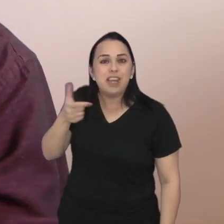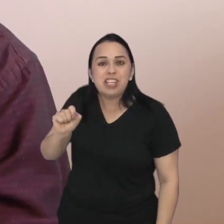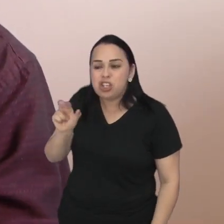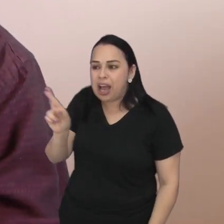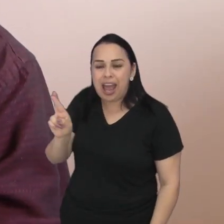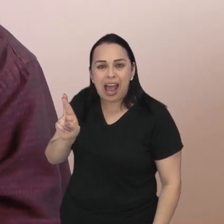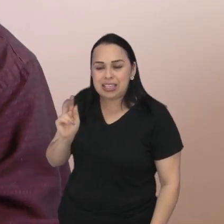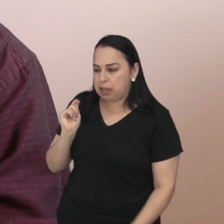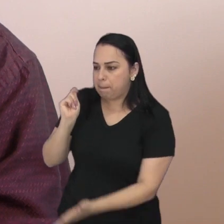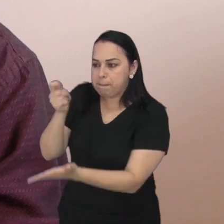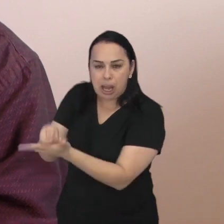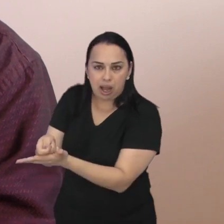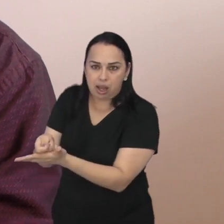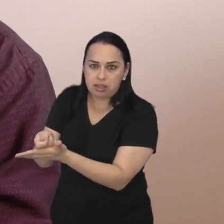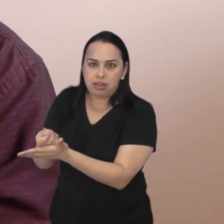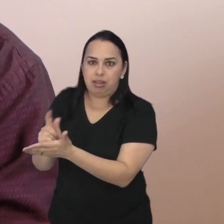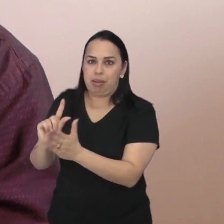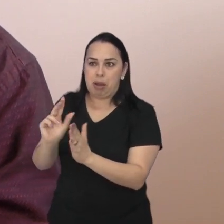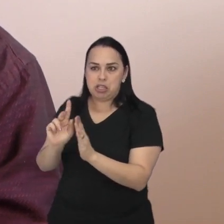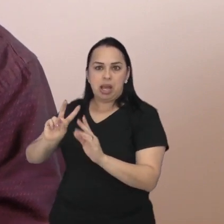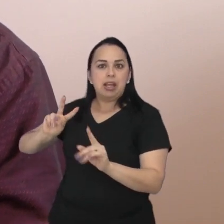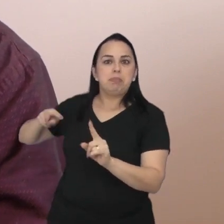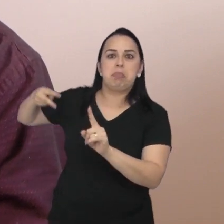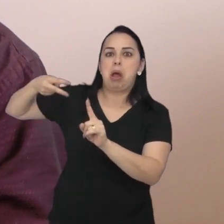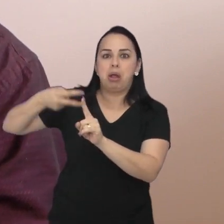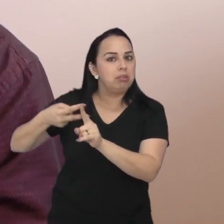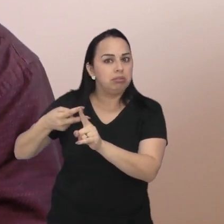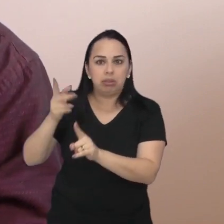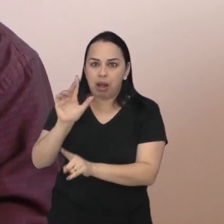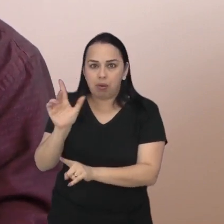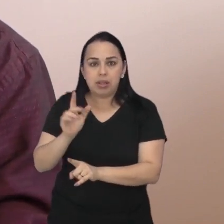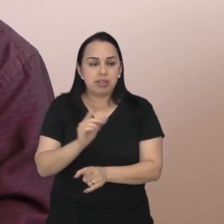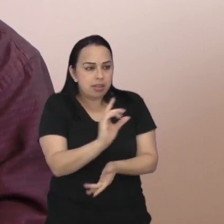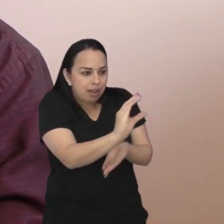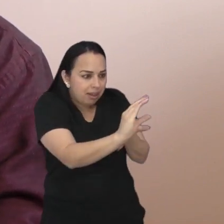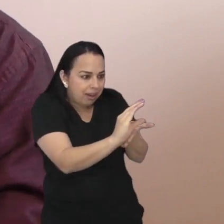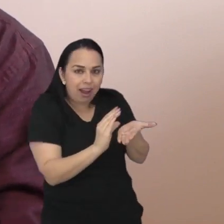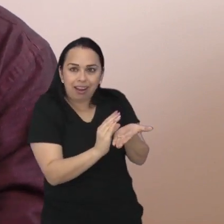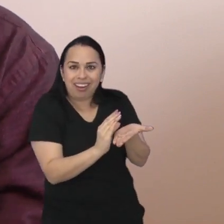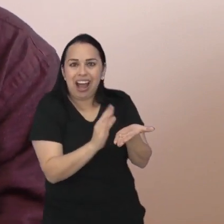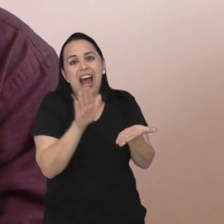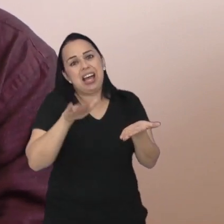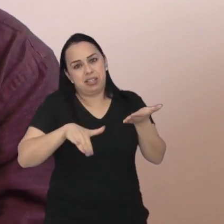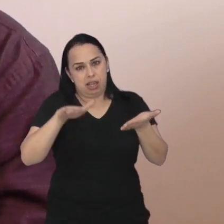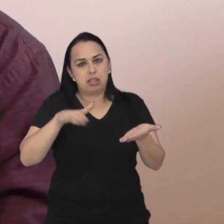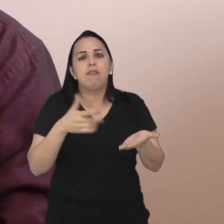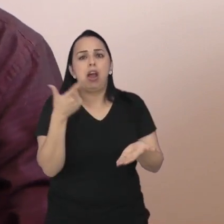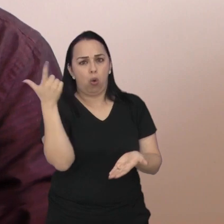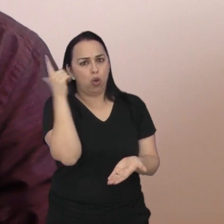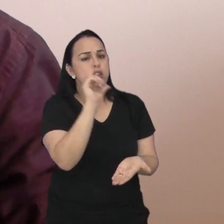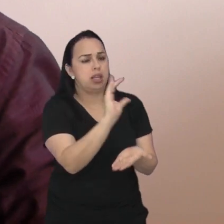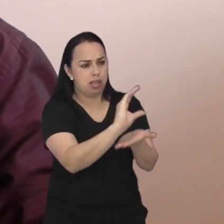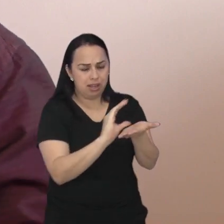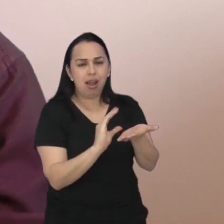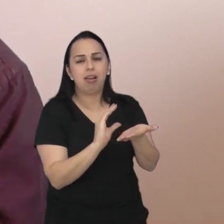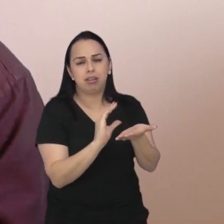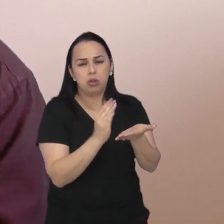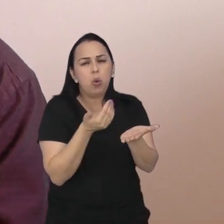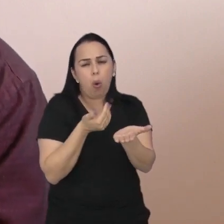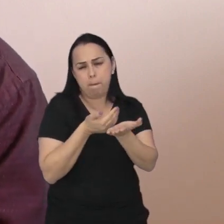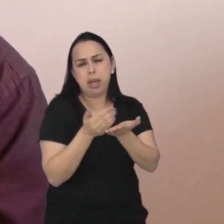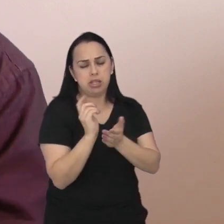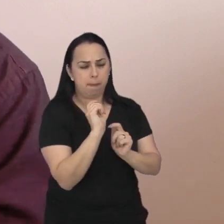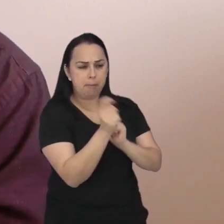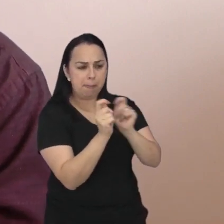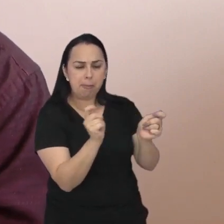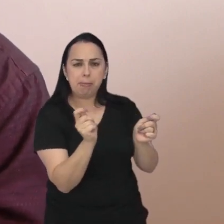desse você vai perder esses 20 reais você não vai multiplicar por 200 e se você brincar e se você ganhar um montante que no comecinho você vai ganhar os jogos são programados para você